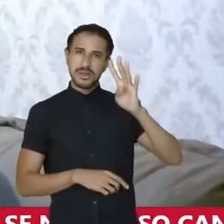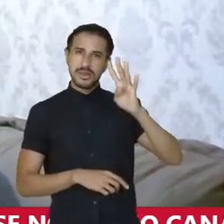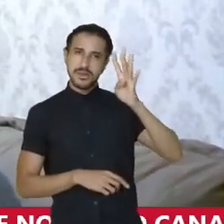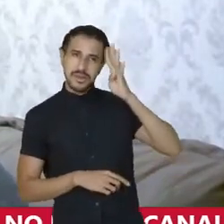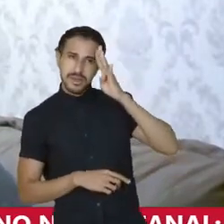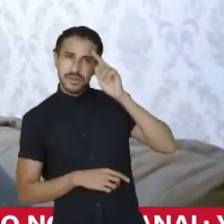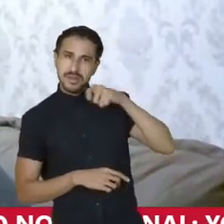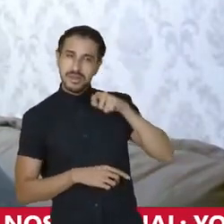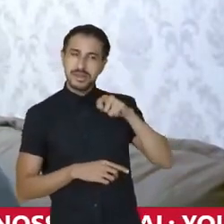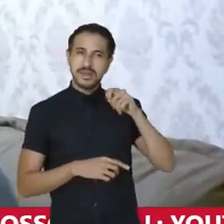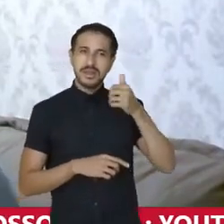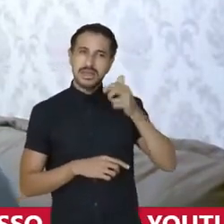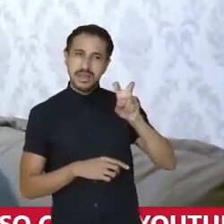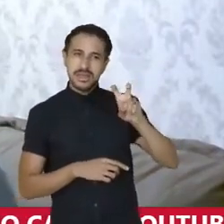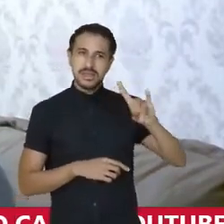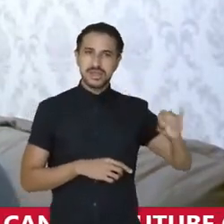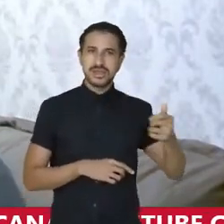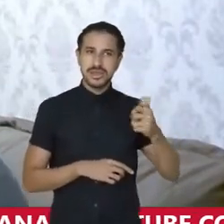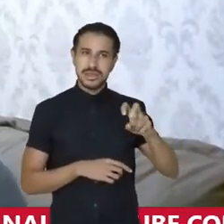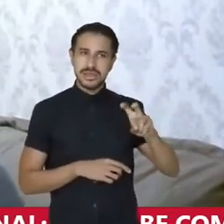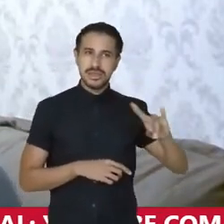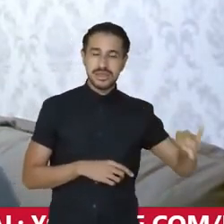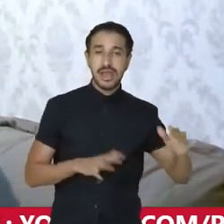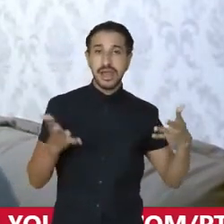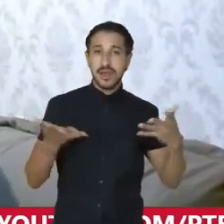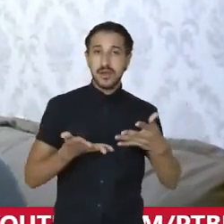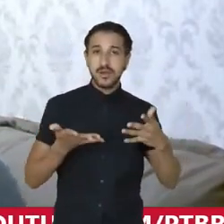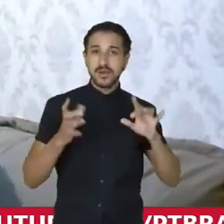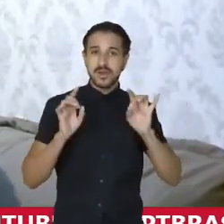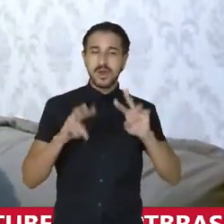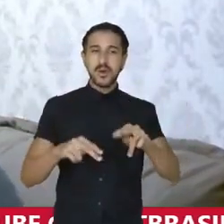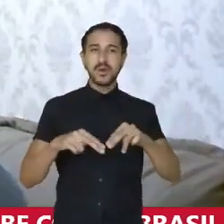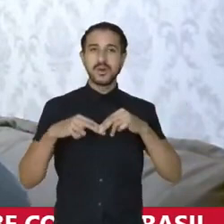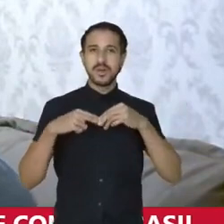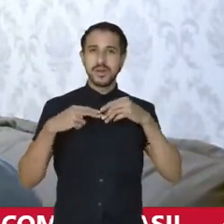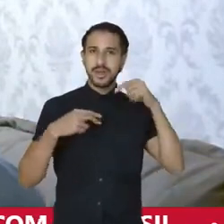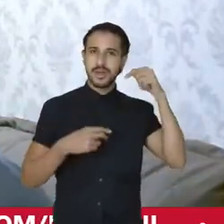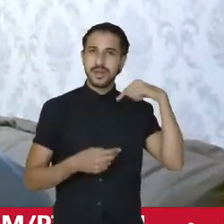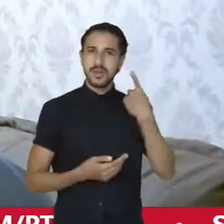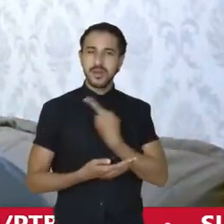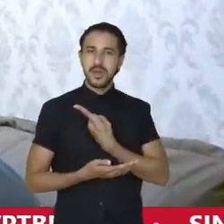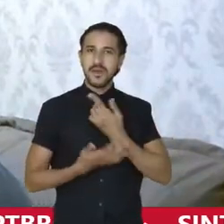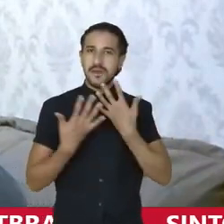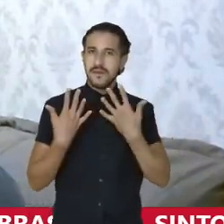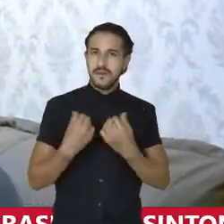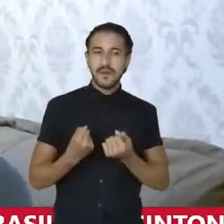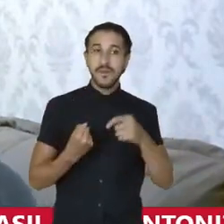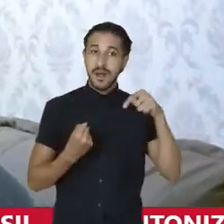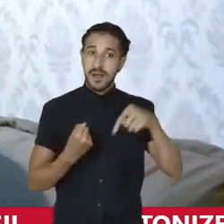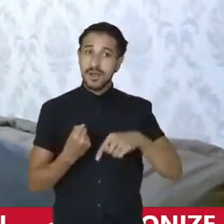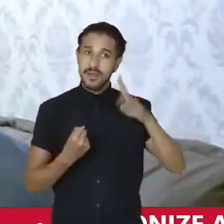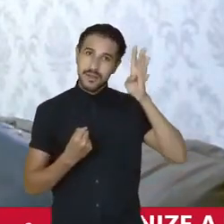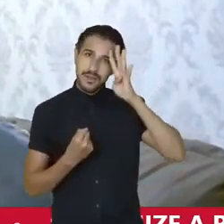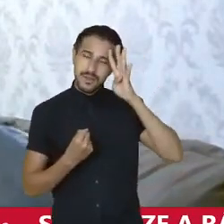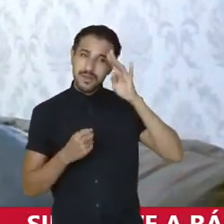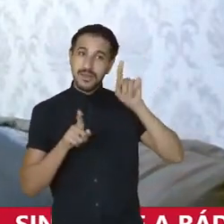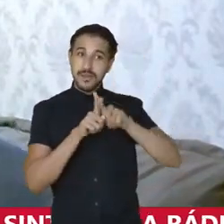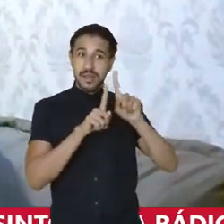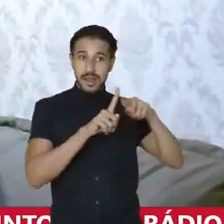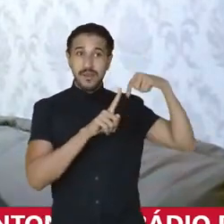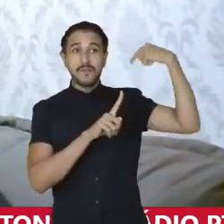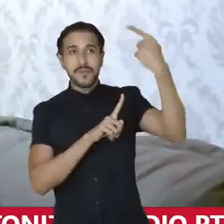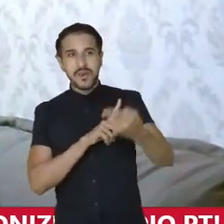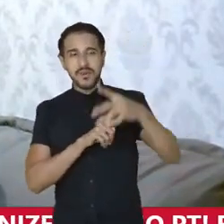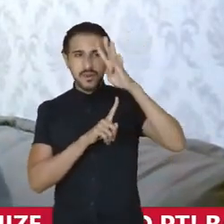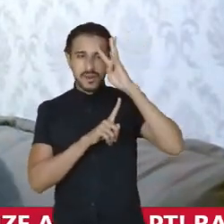quarta-feira não. Estamos agora, exclusivamente, exclusivamente, nós estaremos nessa quarta-feira e na próxima